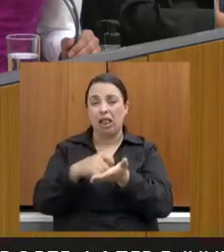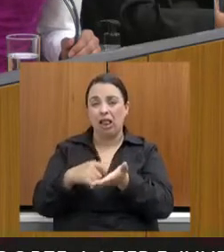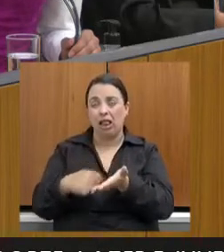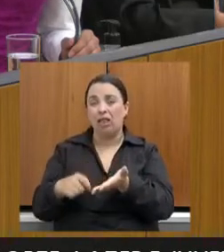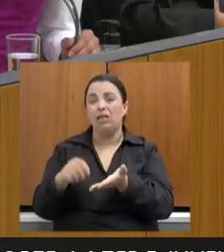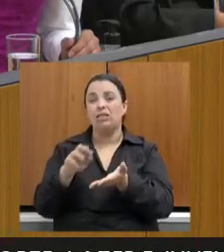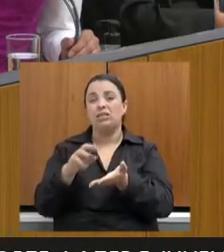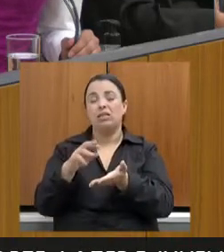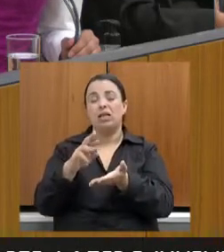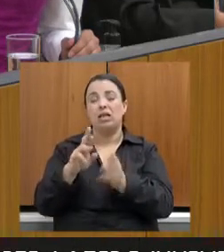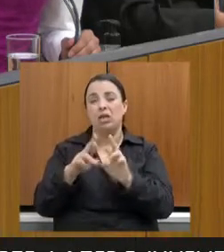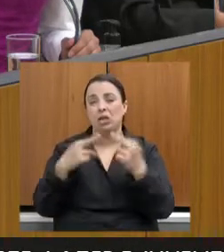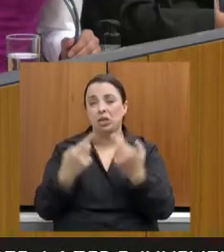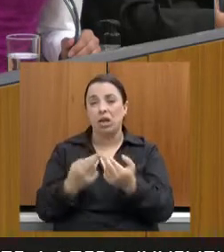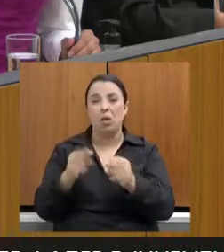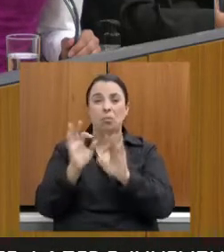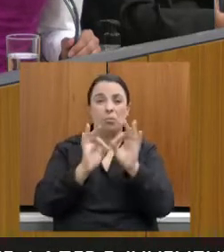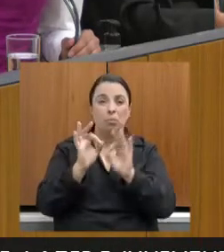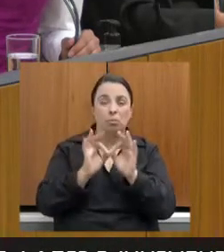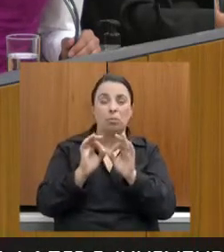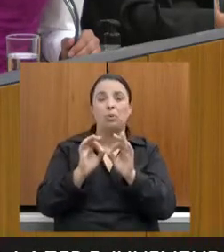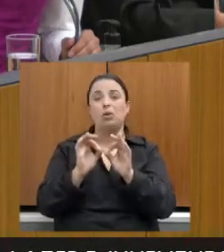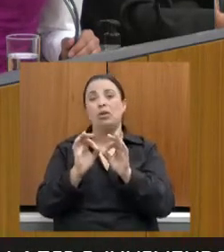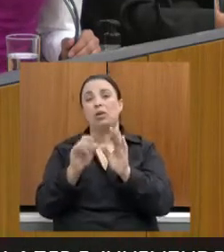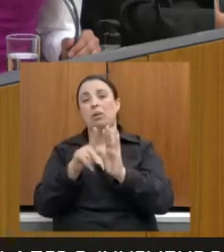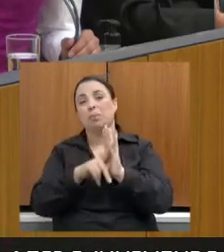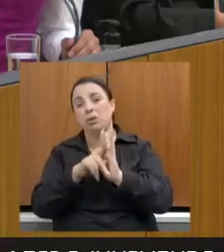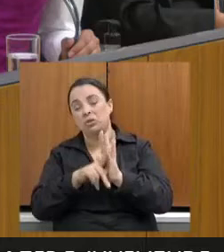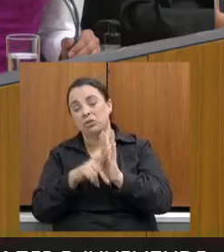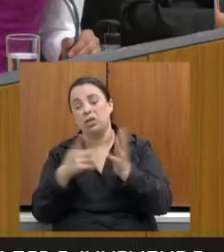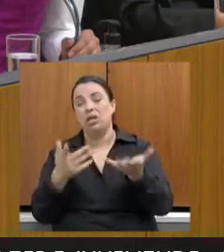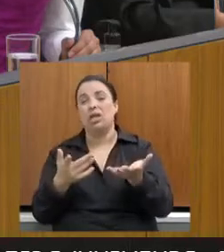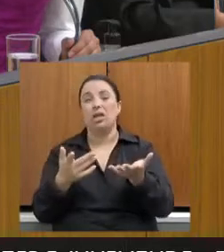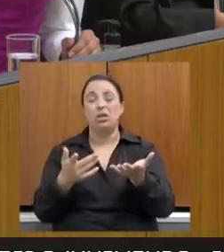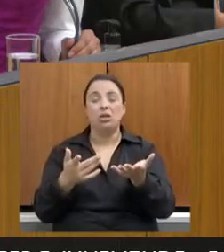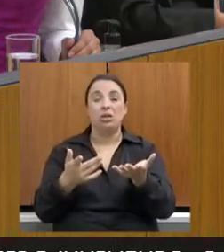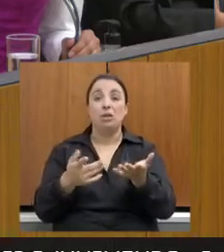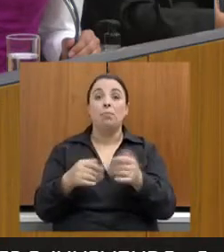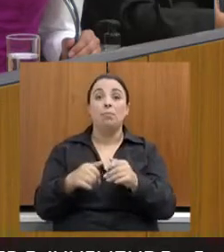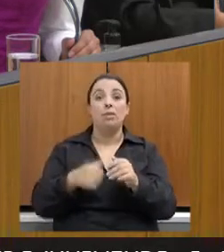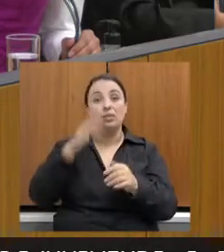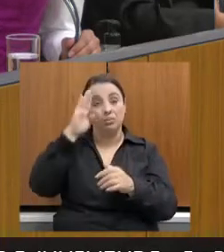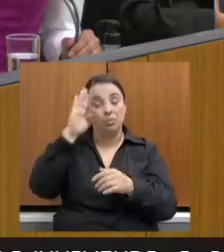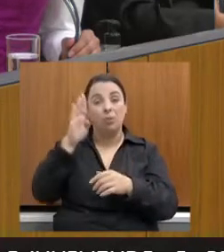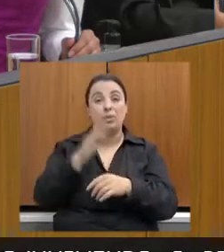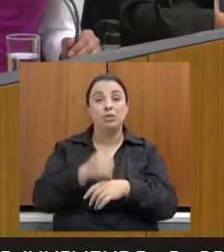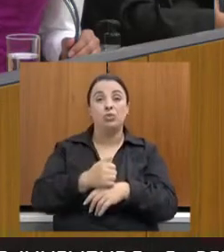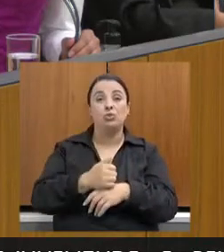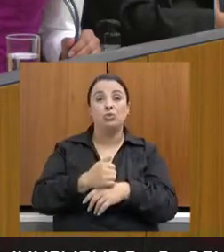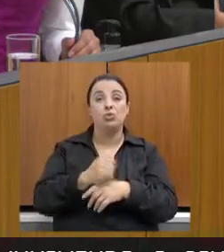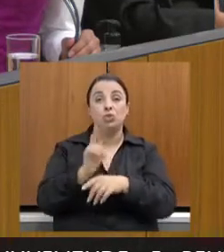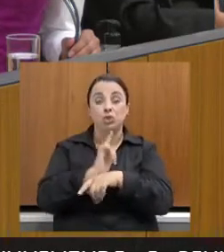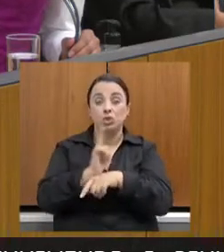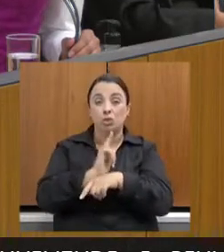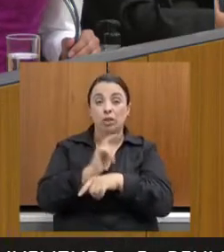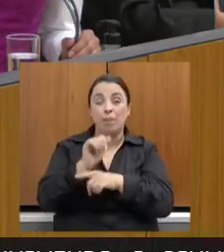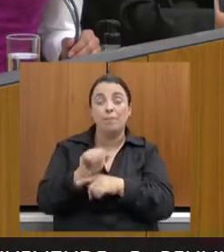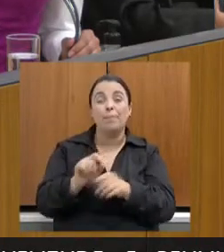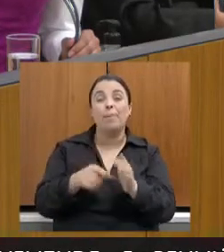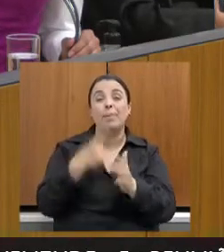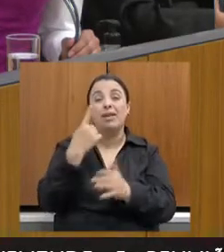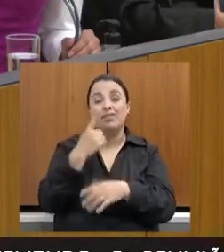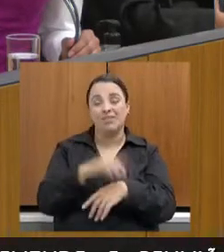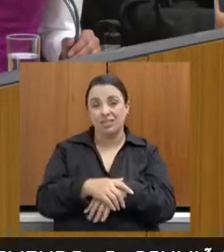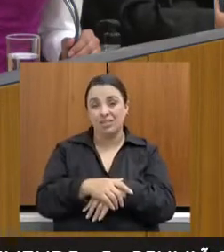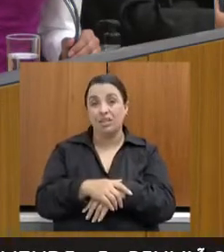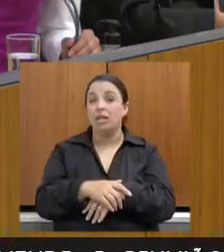projetos, e eles têm dificuldade, especialmente esses gestores de primeira gestão, esses gestores que estão iniciando, porque até mesmo o prazo para eles